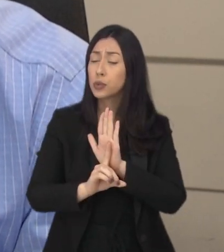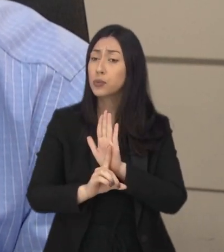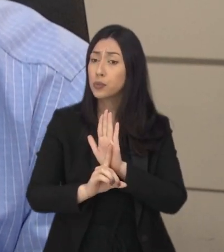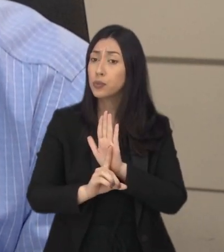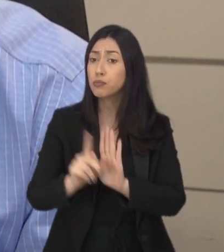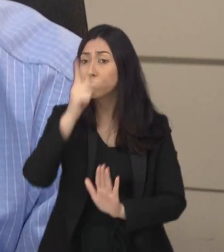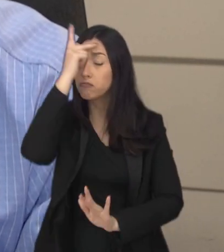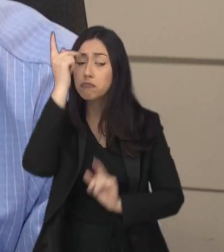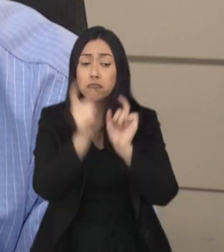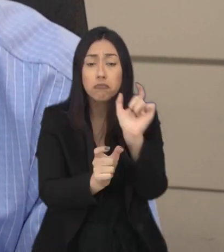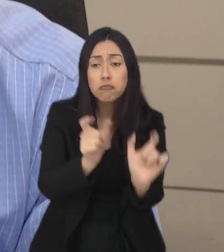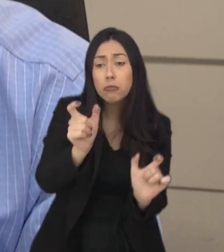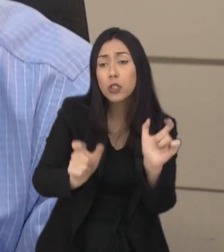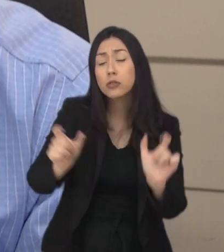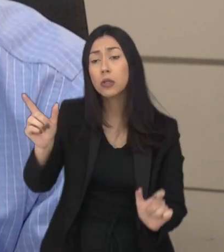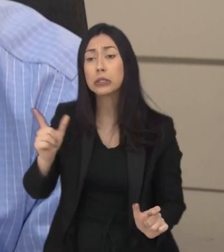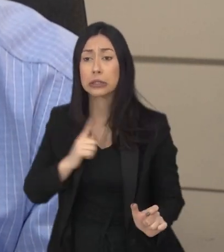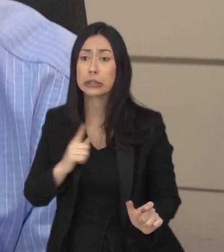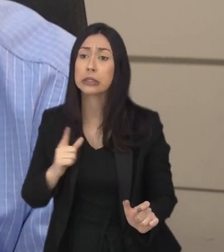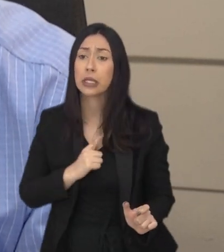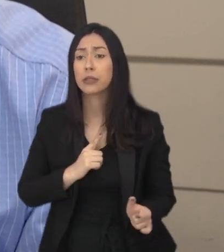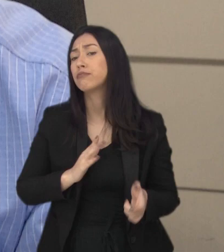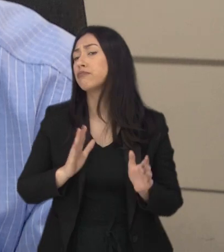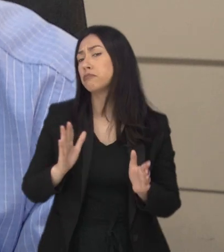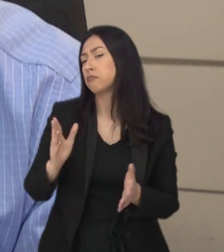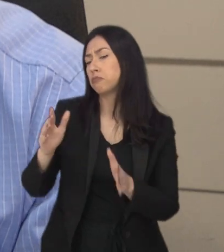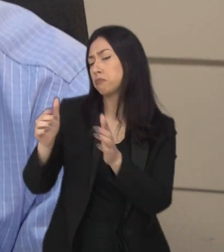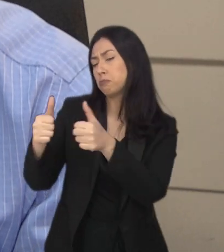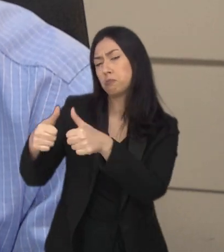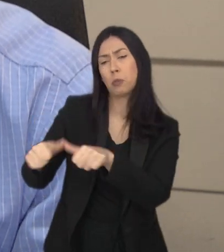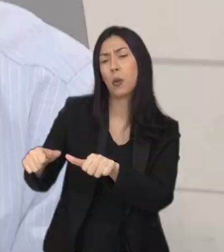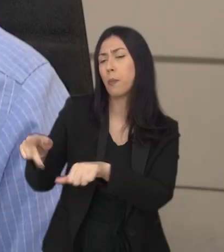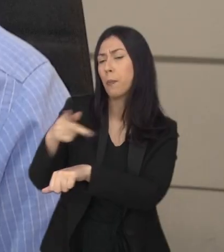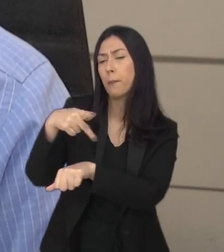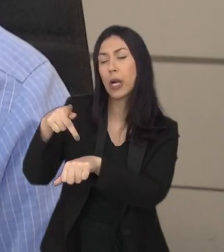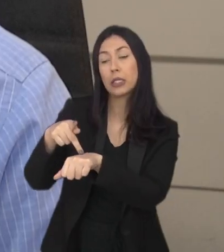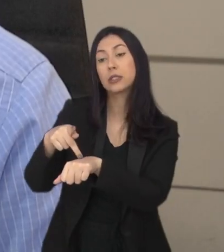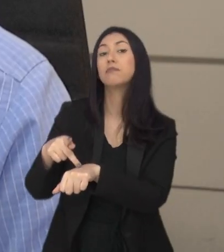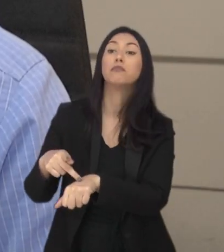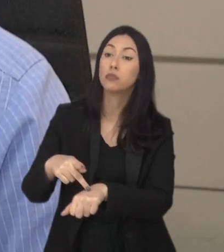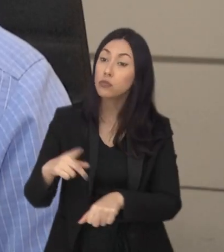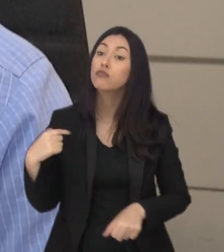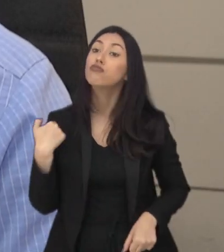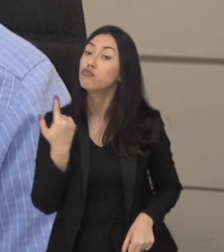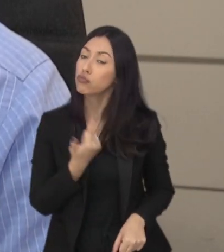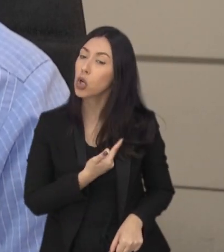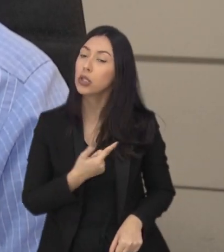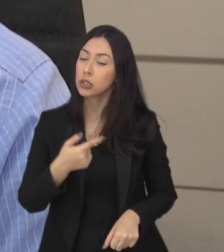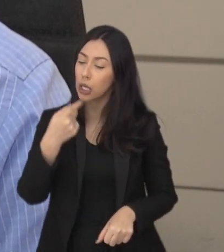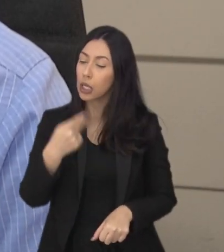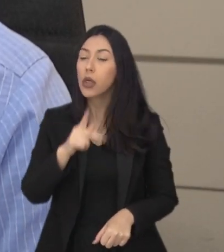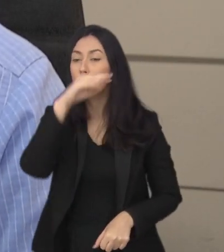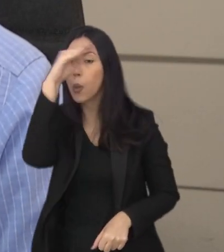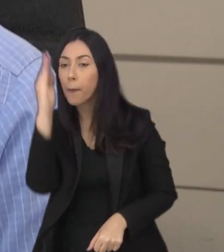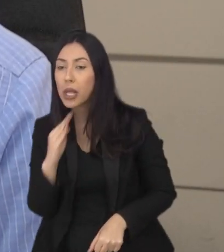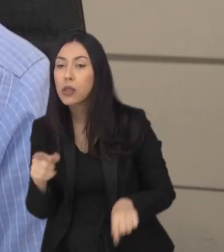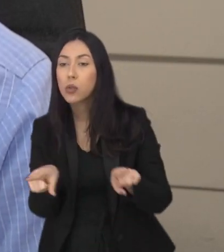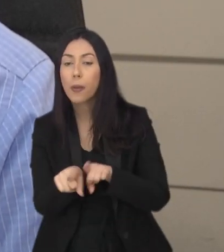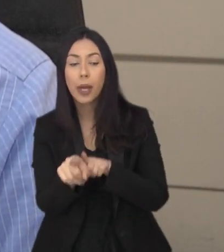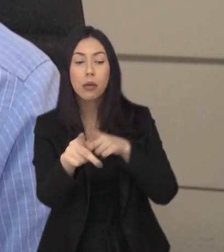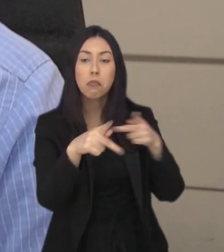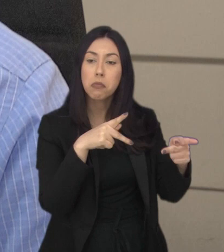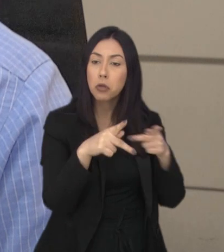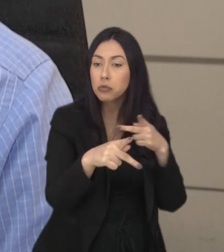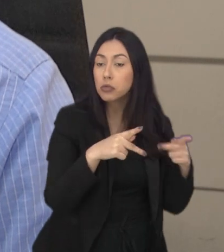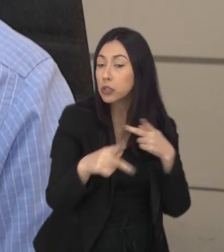que as pessoas têm, que já vivem em seus países. O país tem feito, a nossa cidade tem feito, não